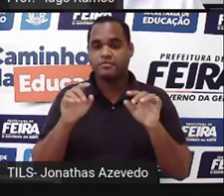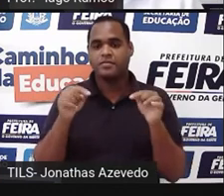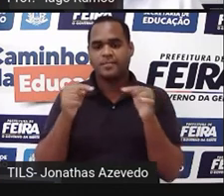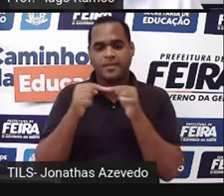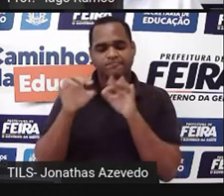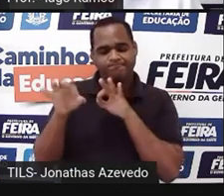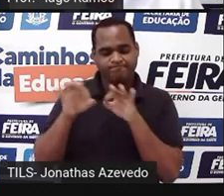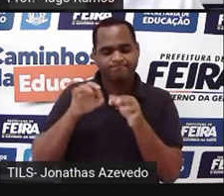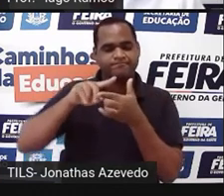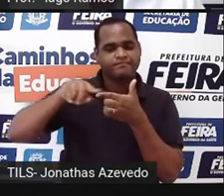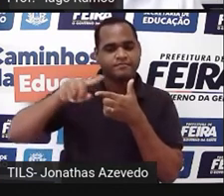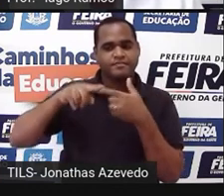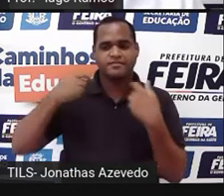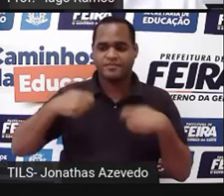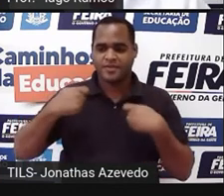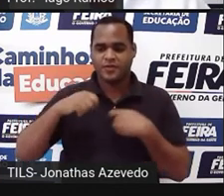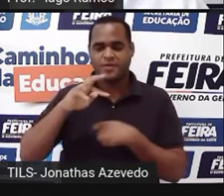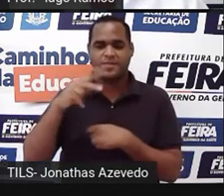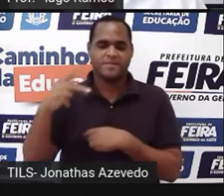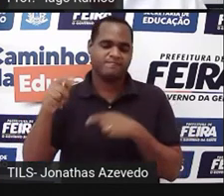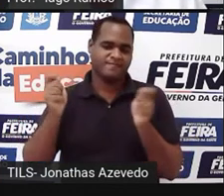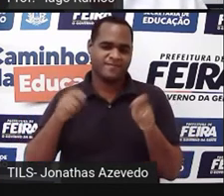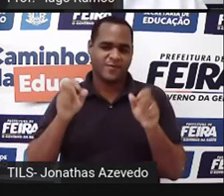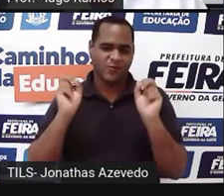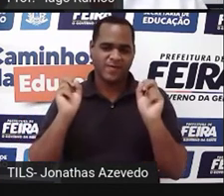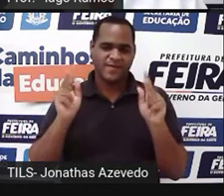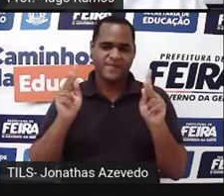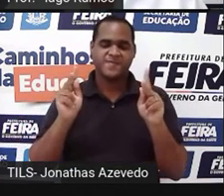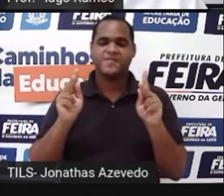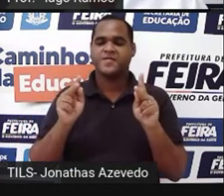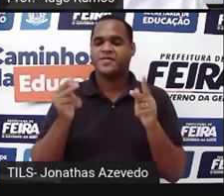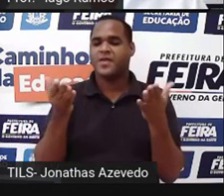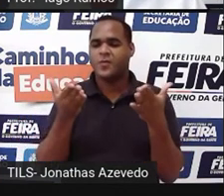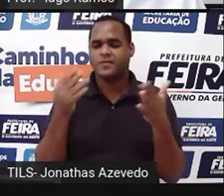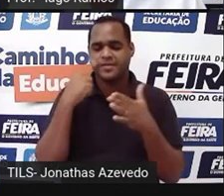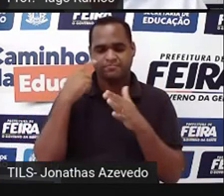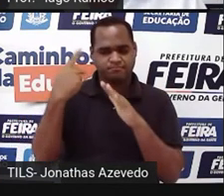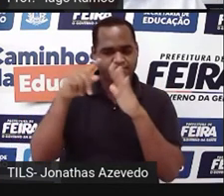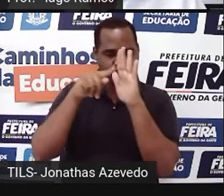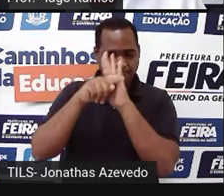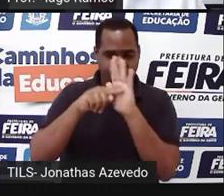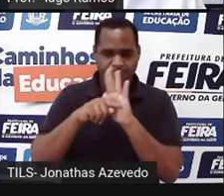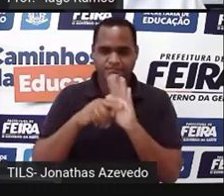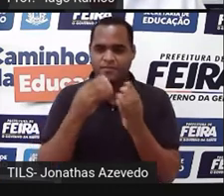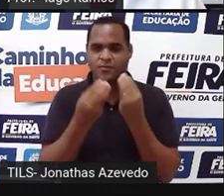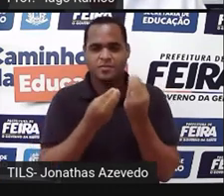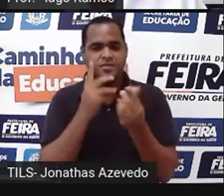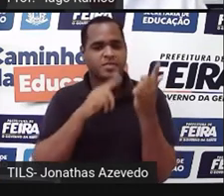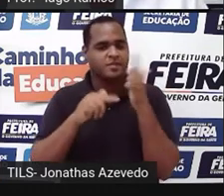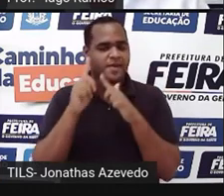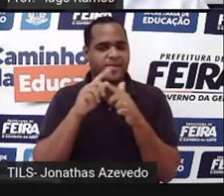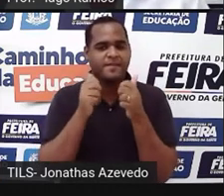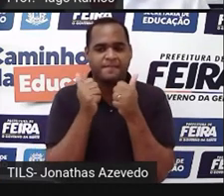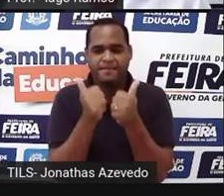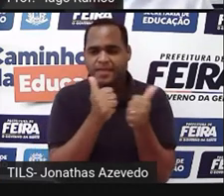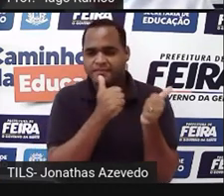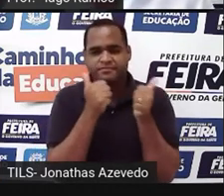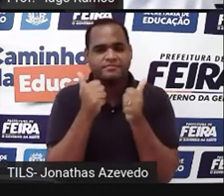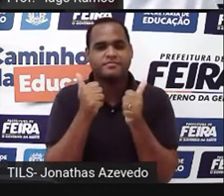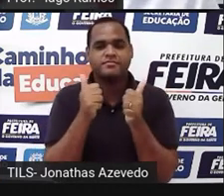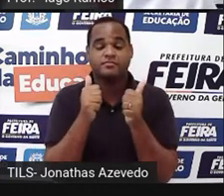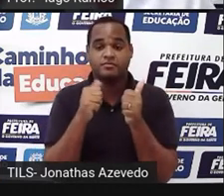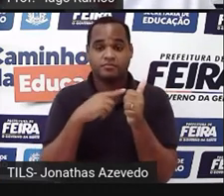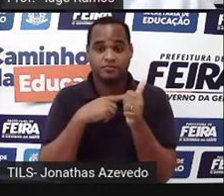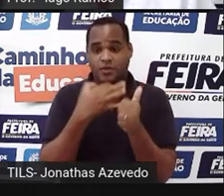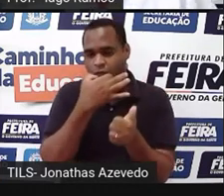o problema a gente precisou do teorema de Pitágoras tá bom? então é hora de você avaliar o que você conseguiu aprender nessa aula eu